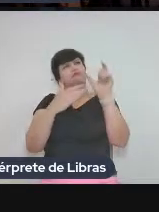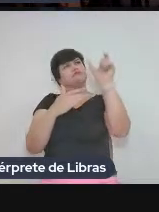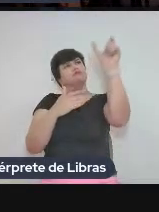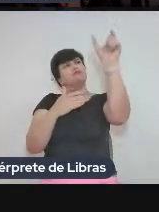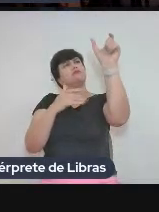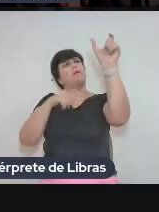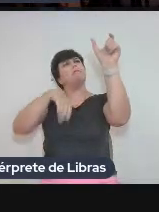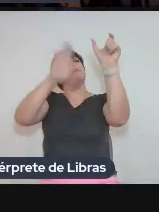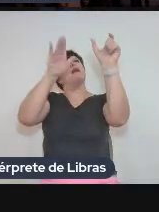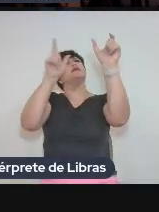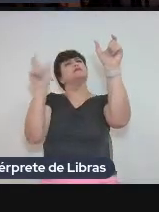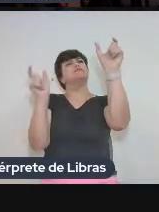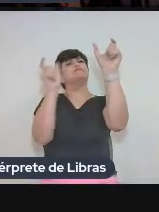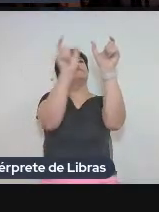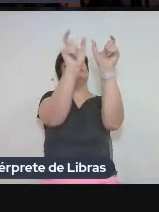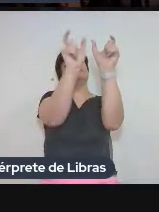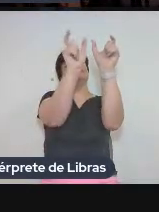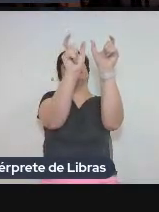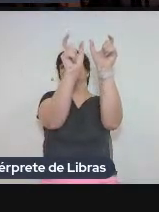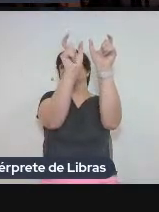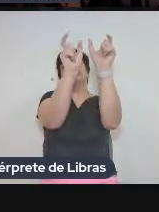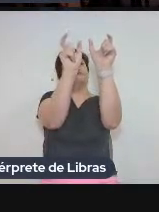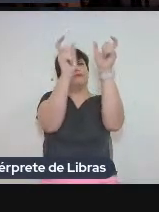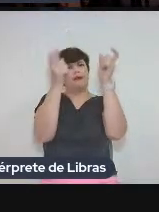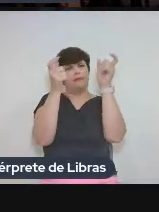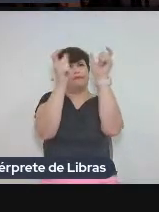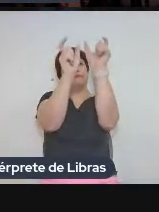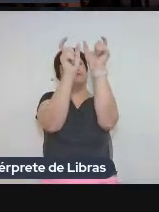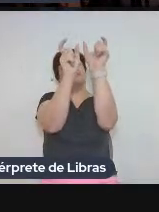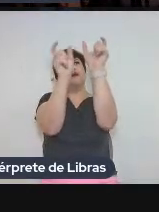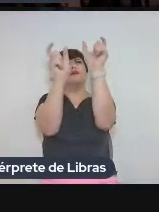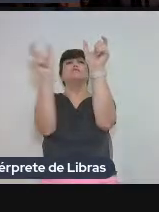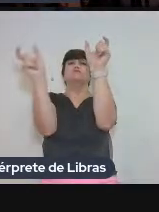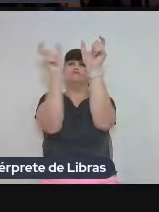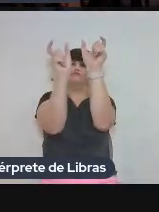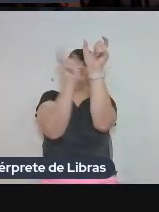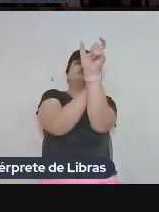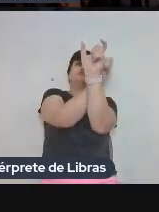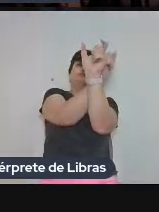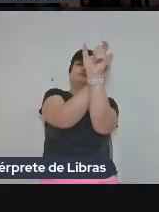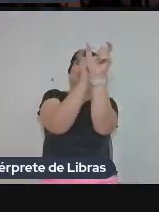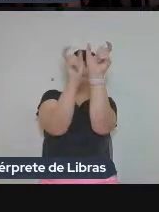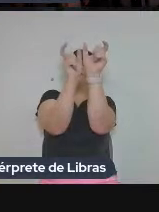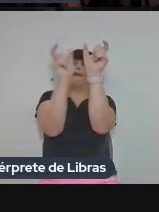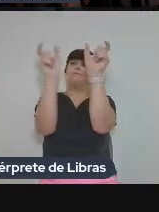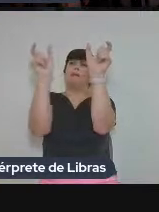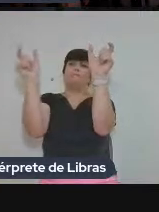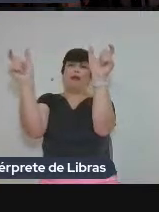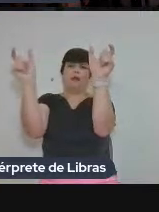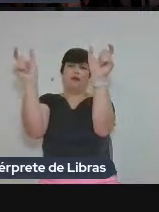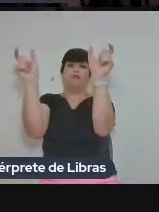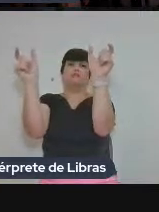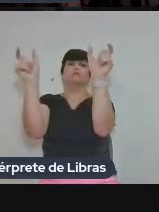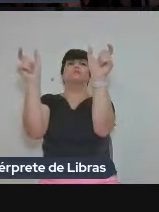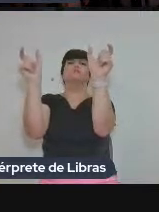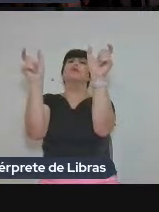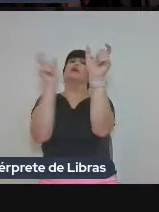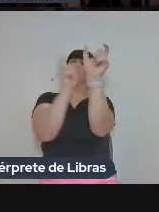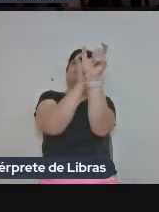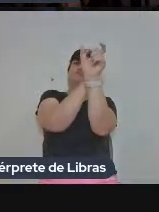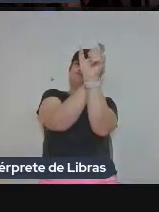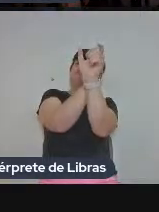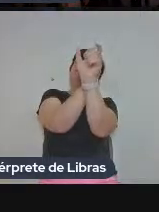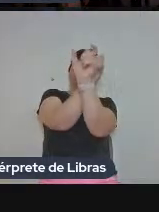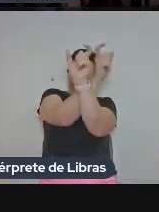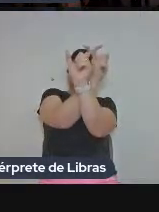quais palavras concorrem com o intérprete. Coloquei à esquerda e à direita, três casos, né? Então, quais palavras ocorrem? Três casos à esquerda,